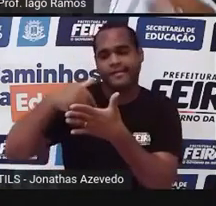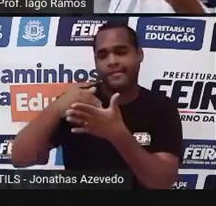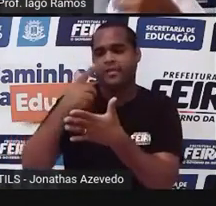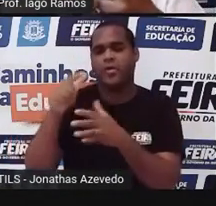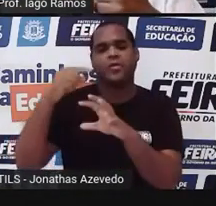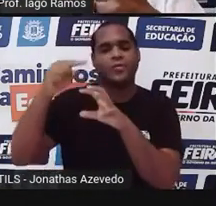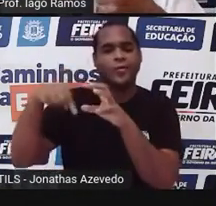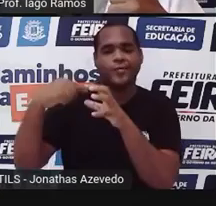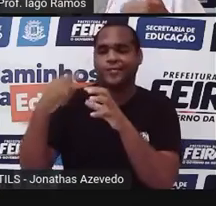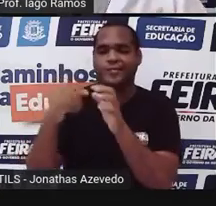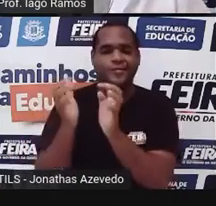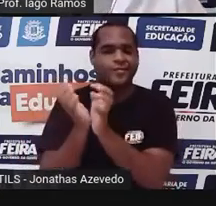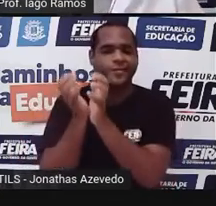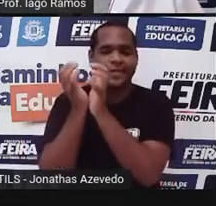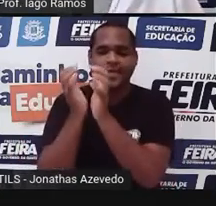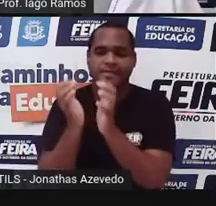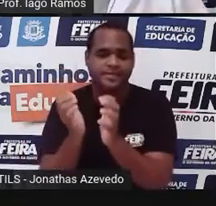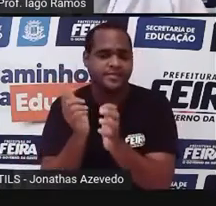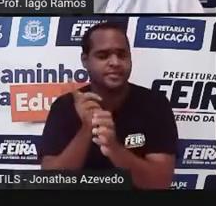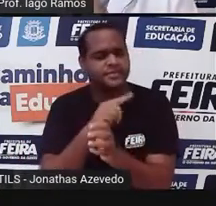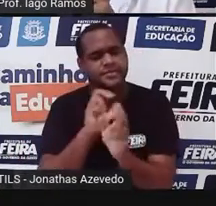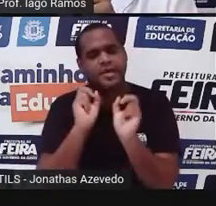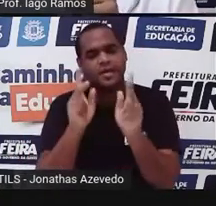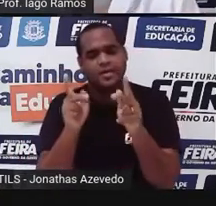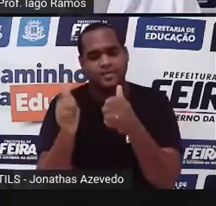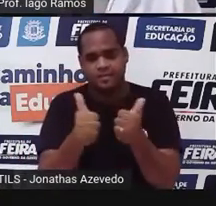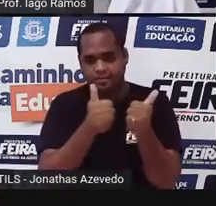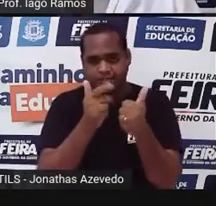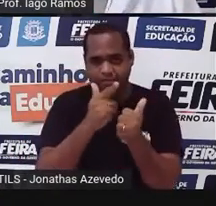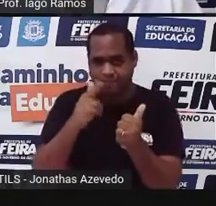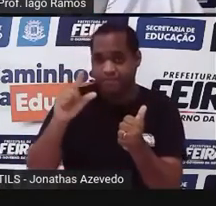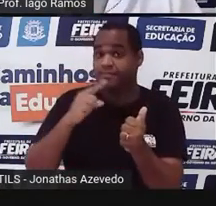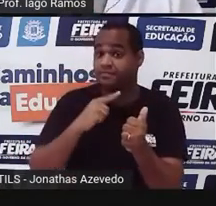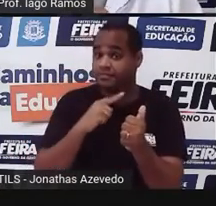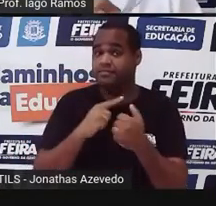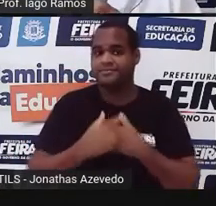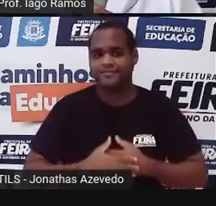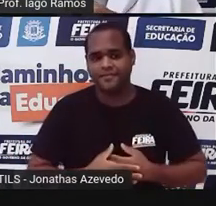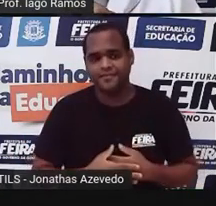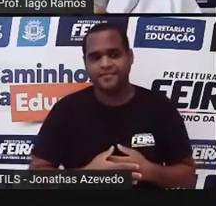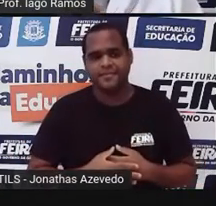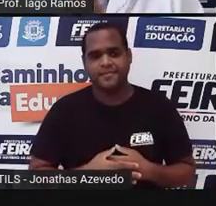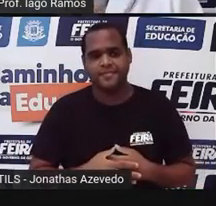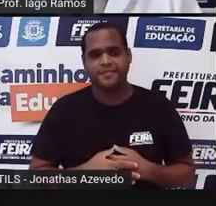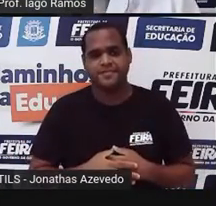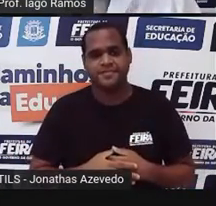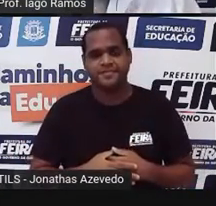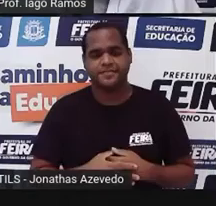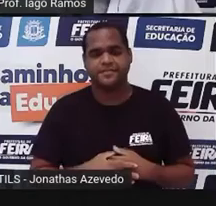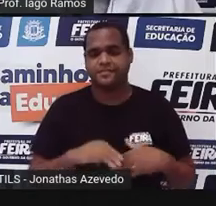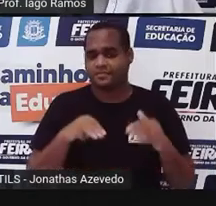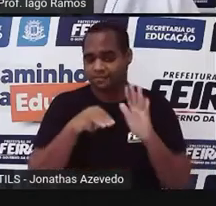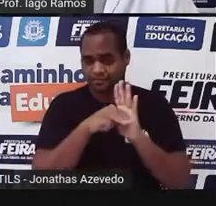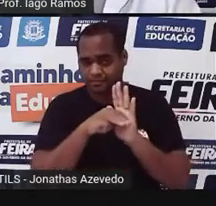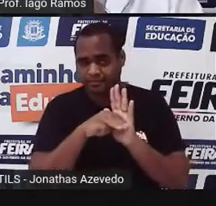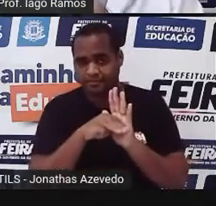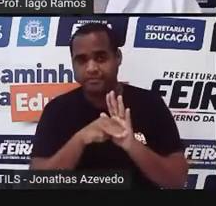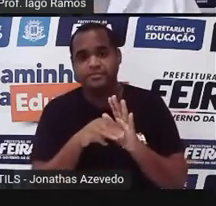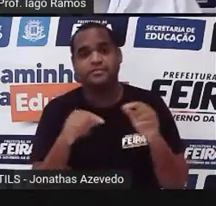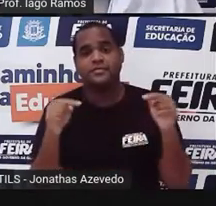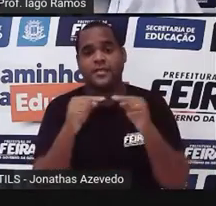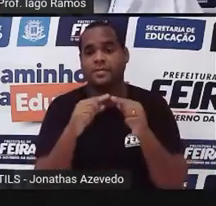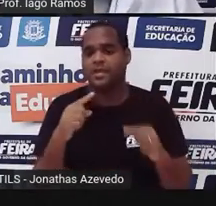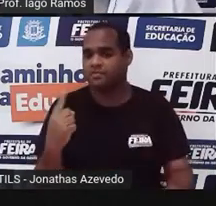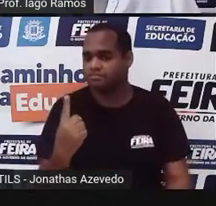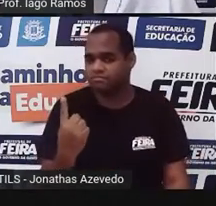o campeonato. Beleza, muito bacana. Mas eu vou te falar outra aqui, ó, é, a média das